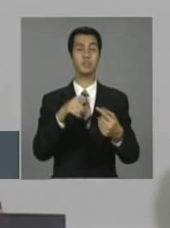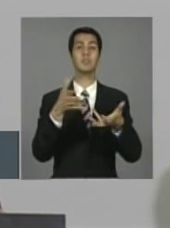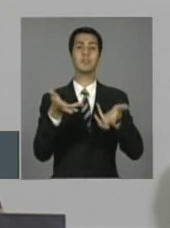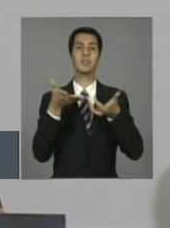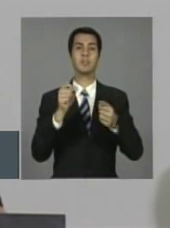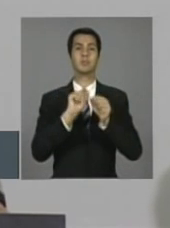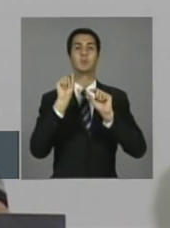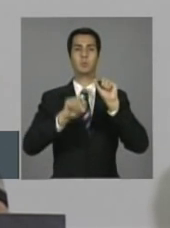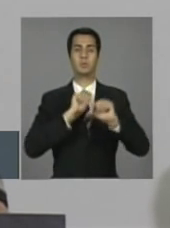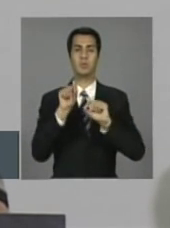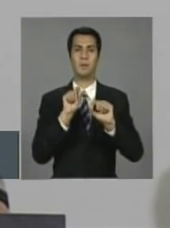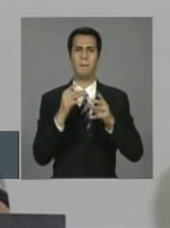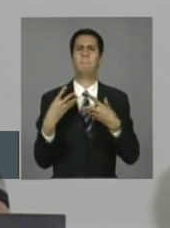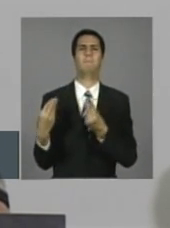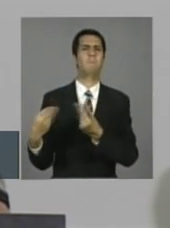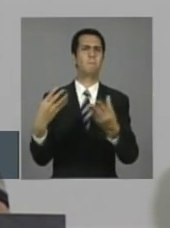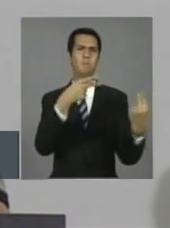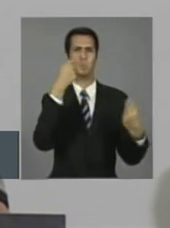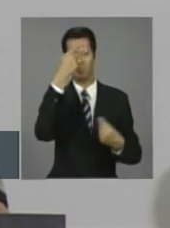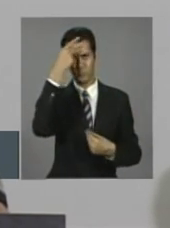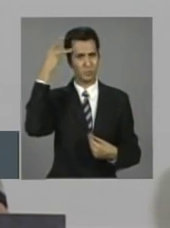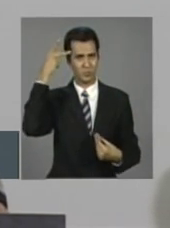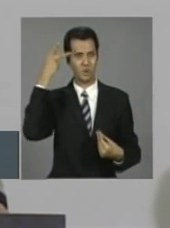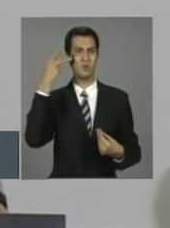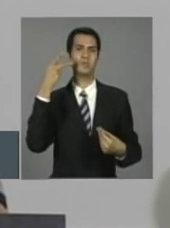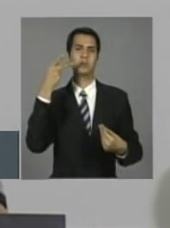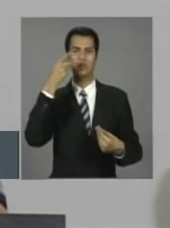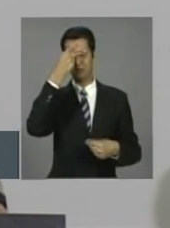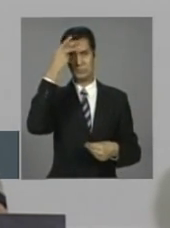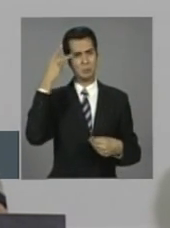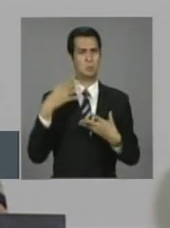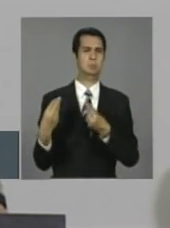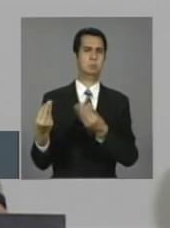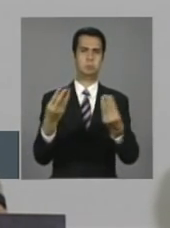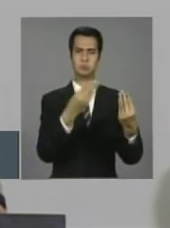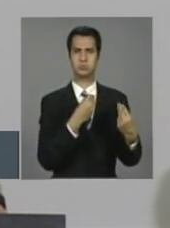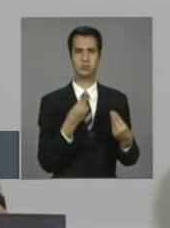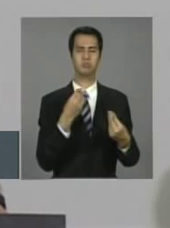garantir a milhões de pequenos empreendedores,